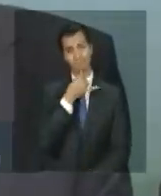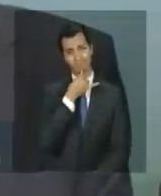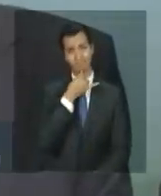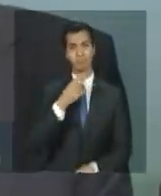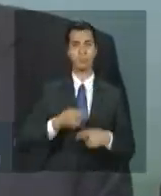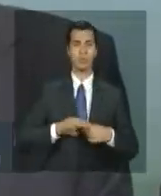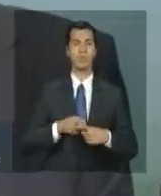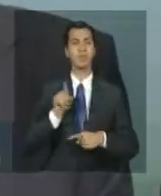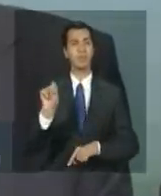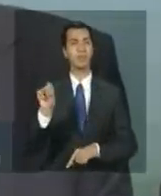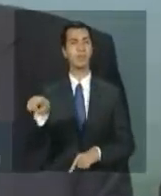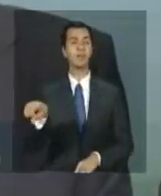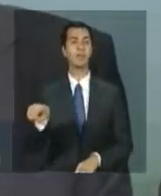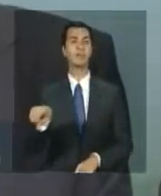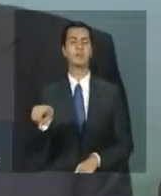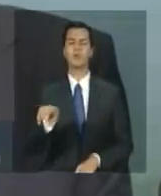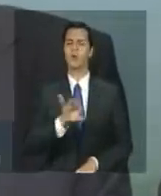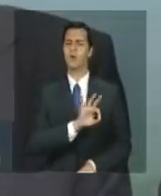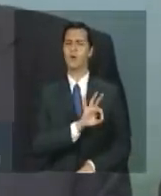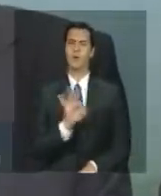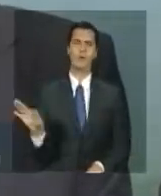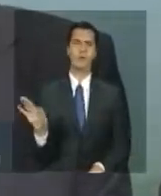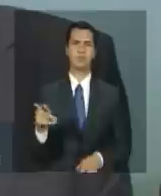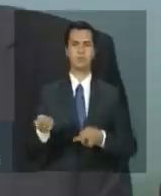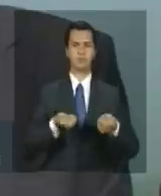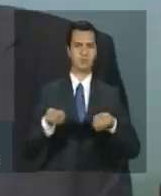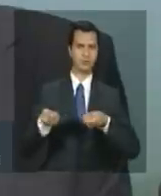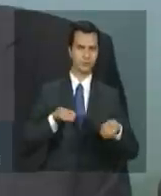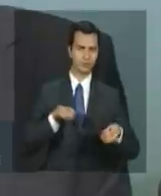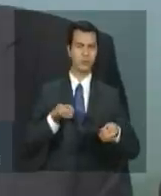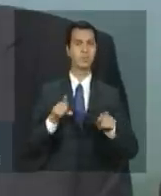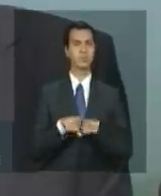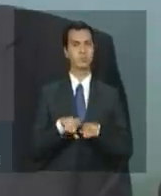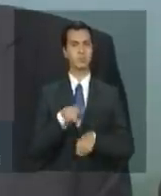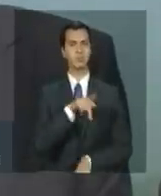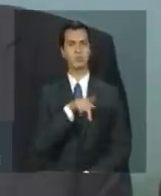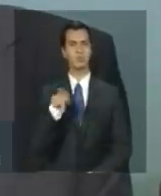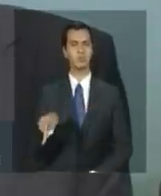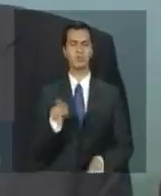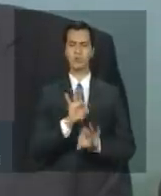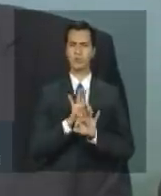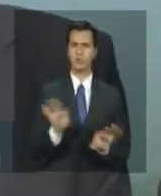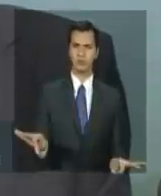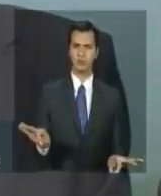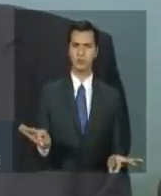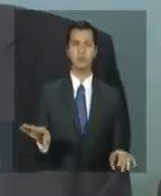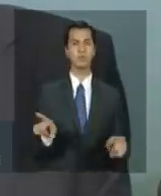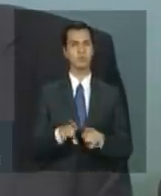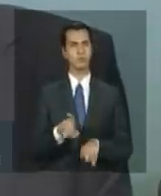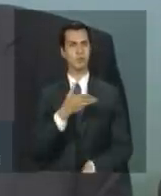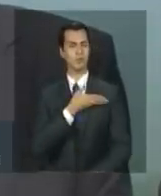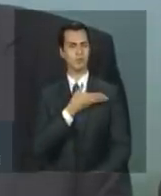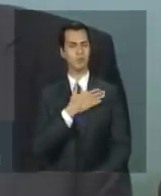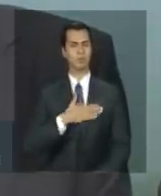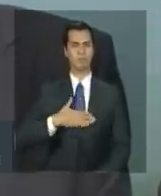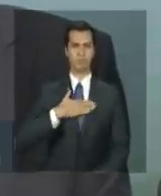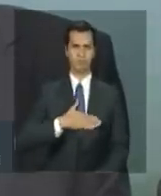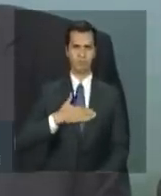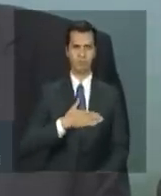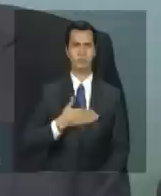excepcional gestor público de um grande educador e além disso de um amigo querido